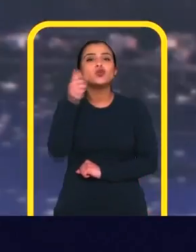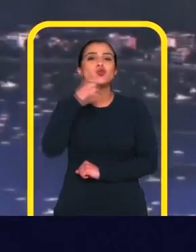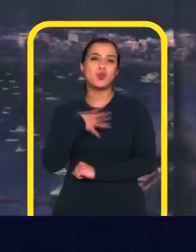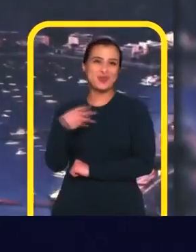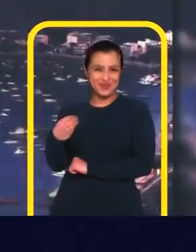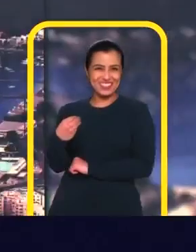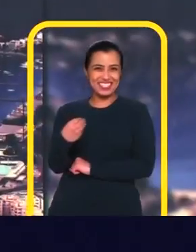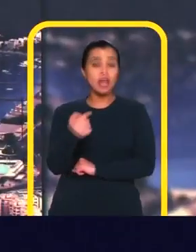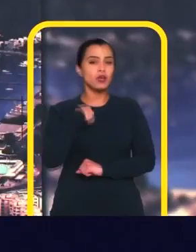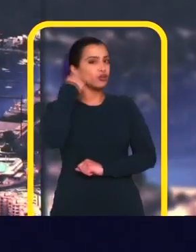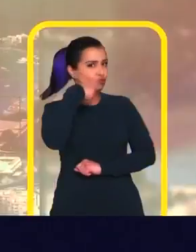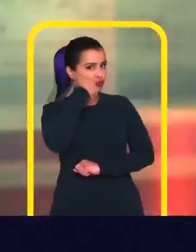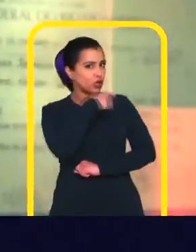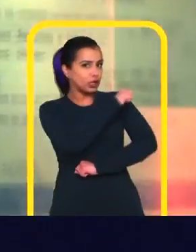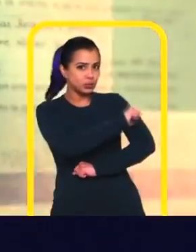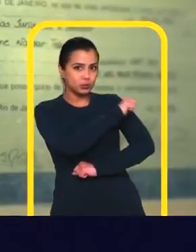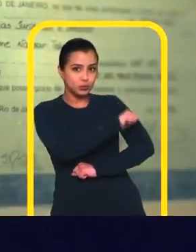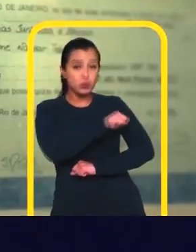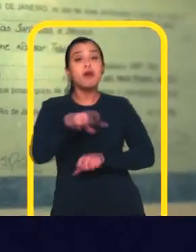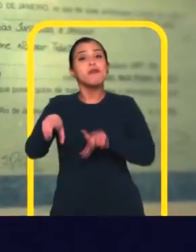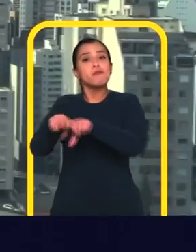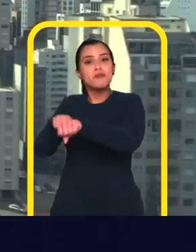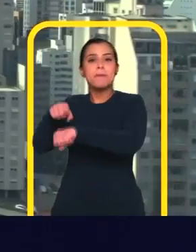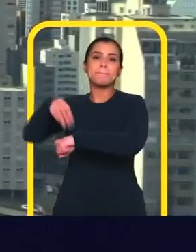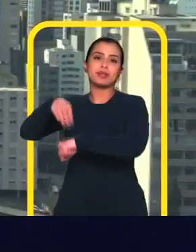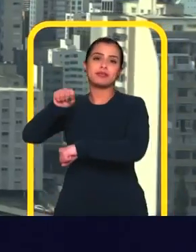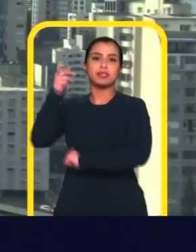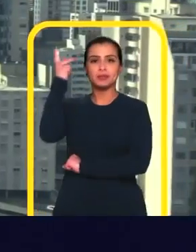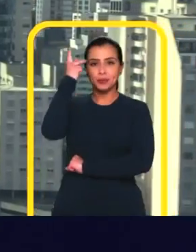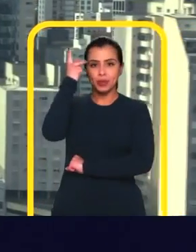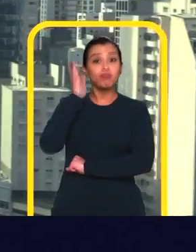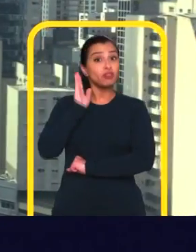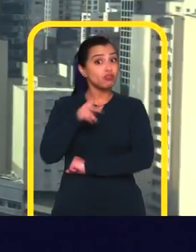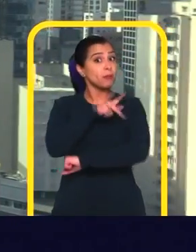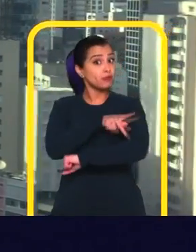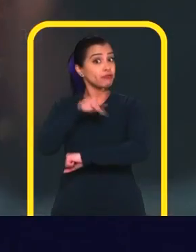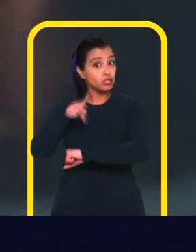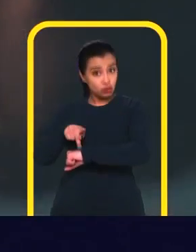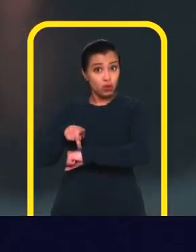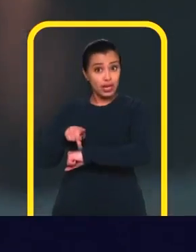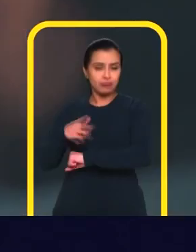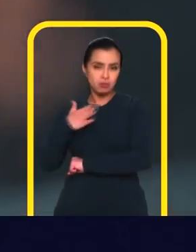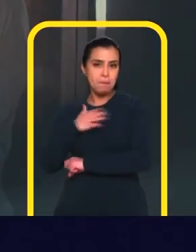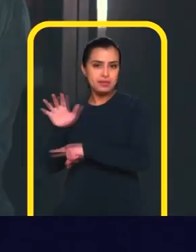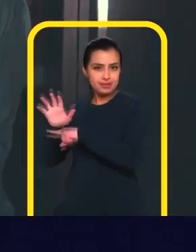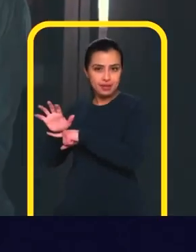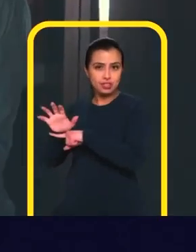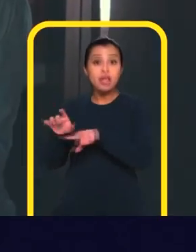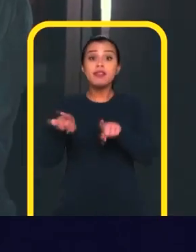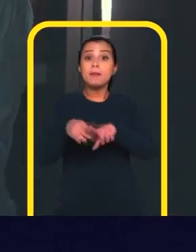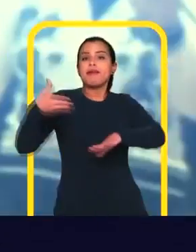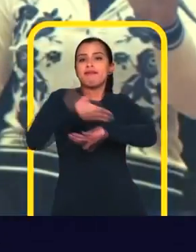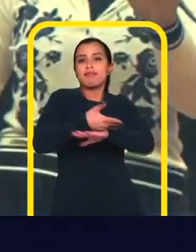Sou advogada Fiz faculdade no Rio E mestrado em Direito Público em São Paulo Fui professora universitária no meu